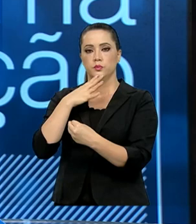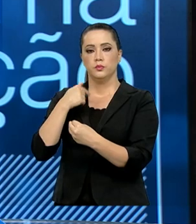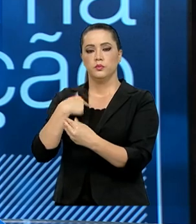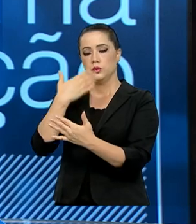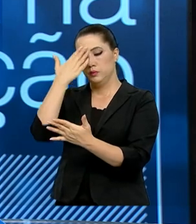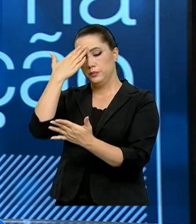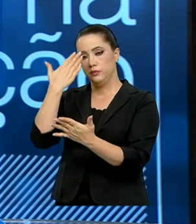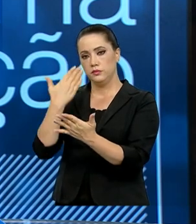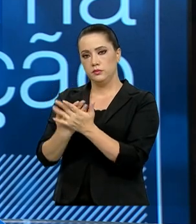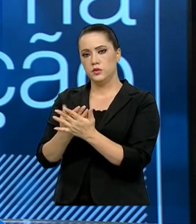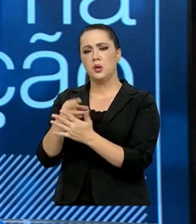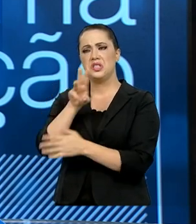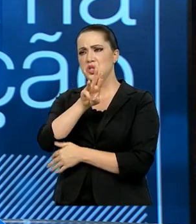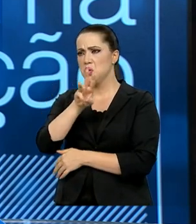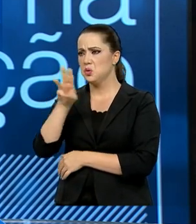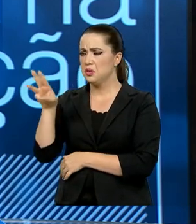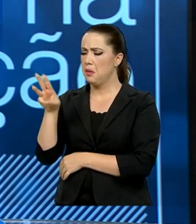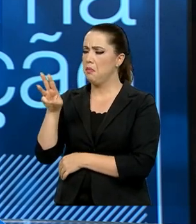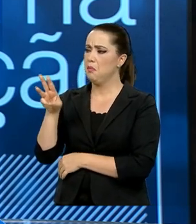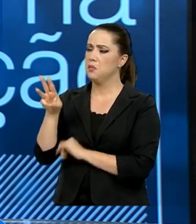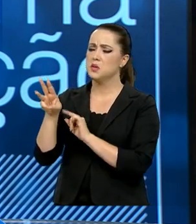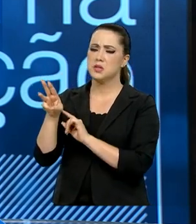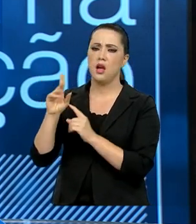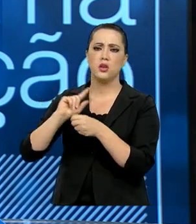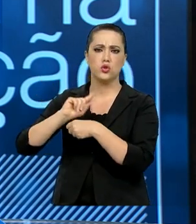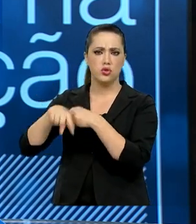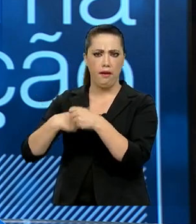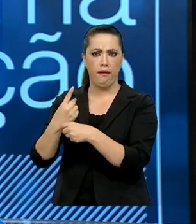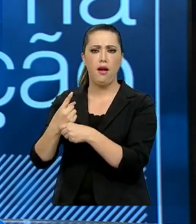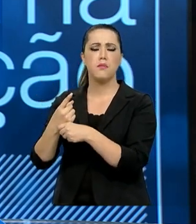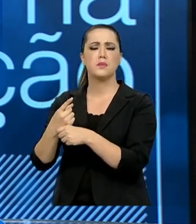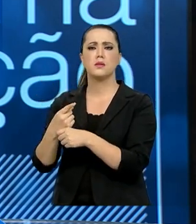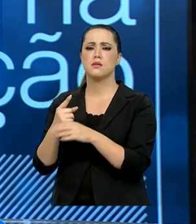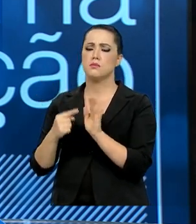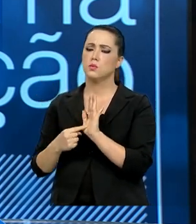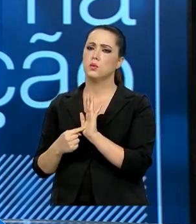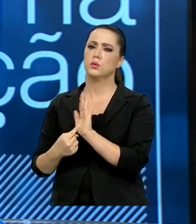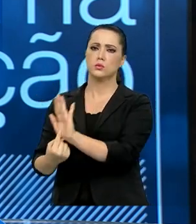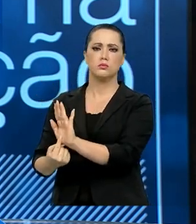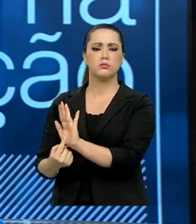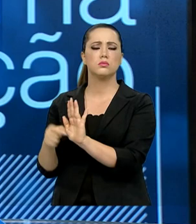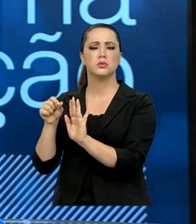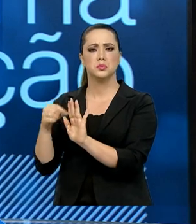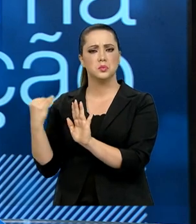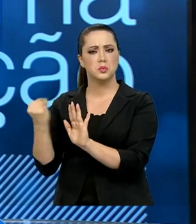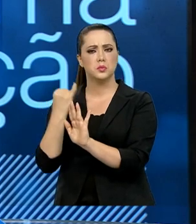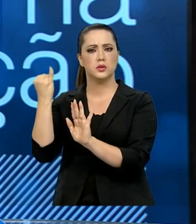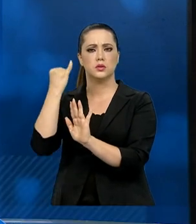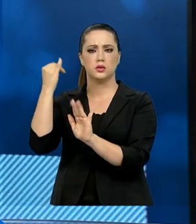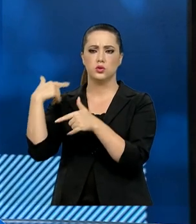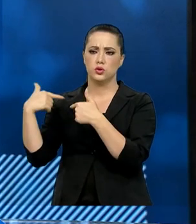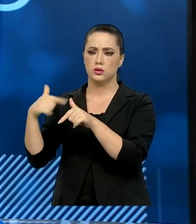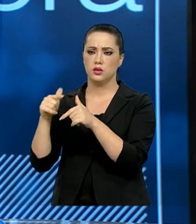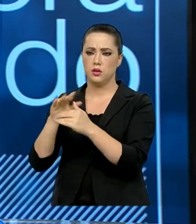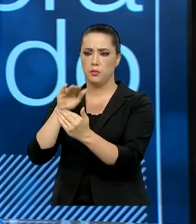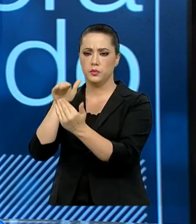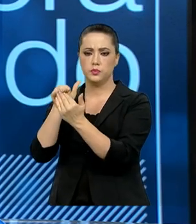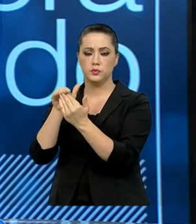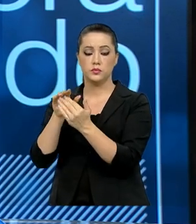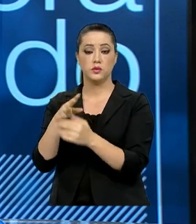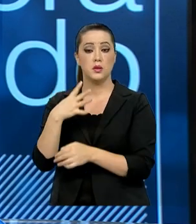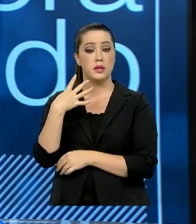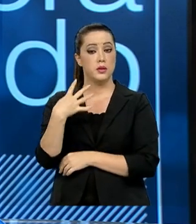creio que o portal de periódicos, até por esses indicadores, contribuiu bastante nessa direção. São